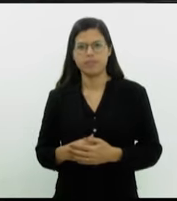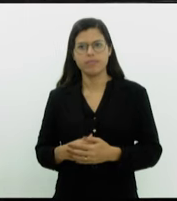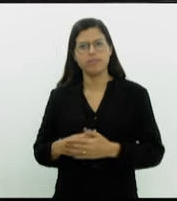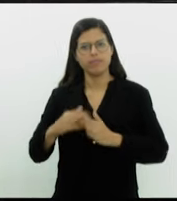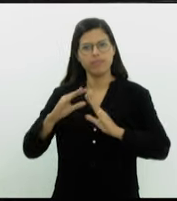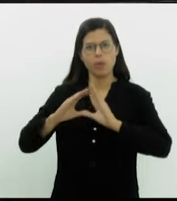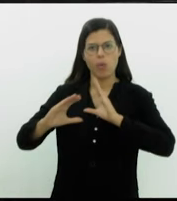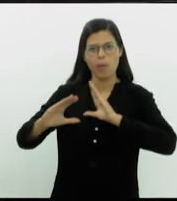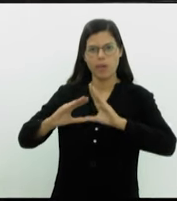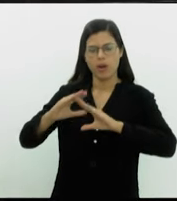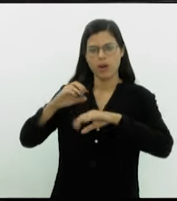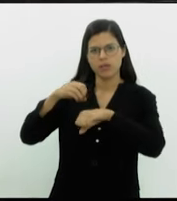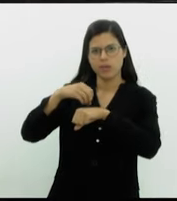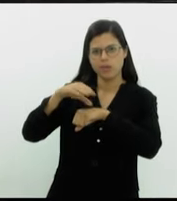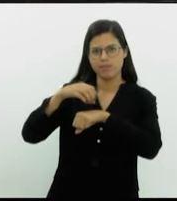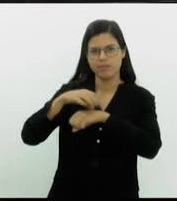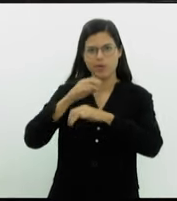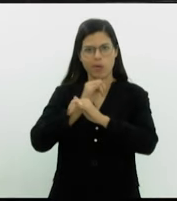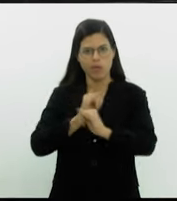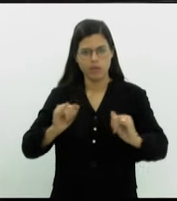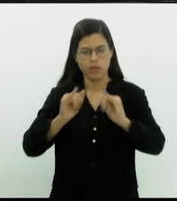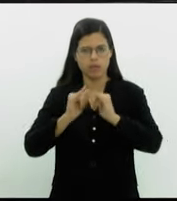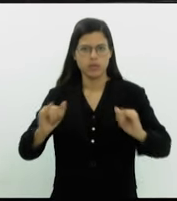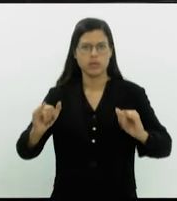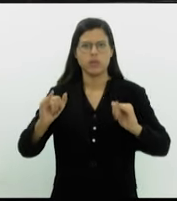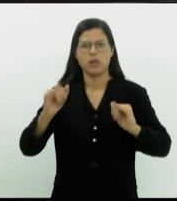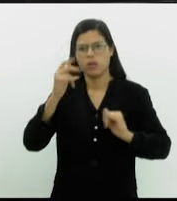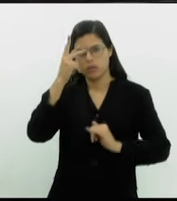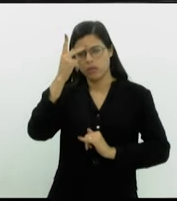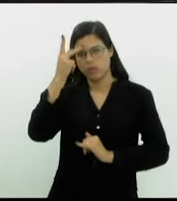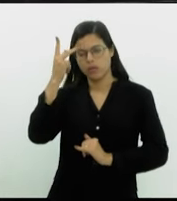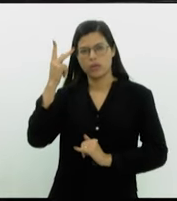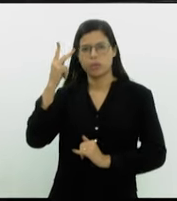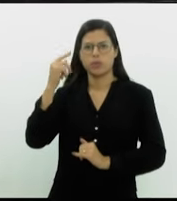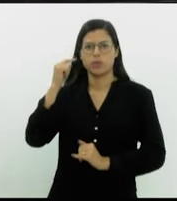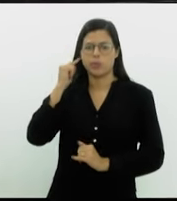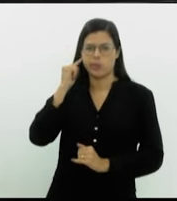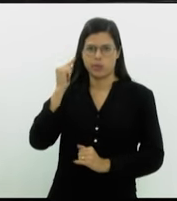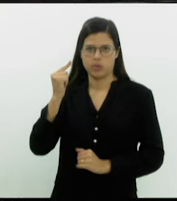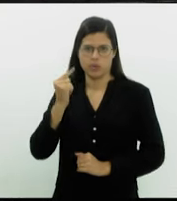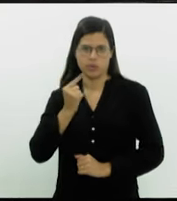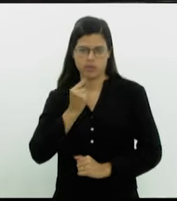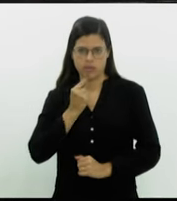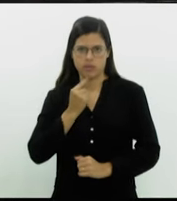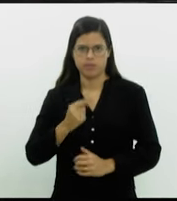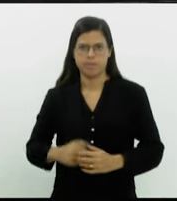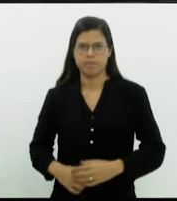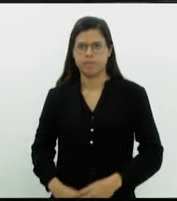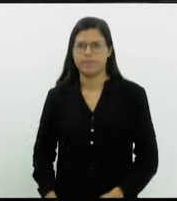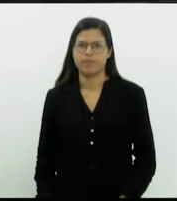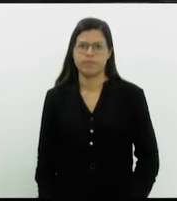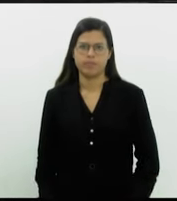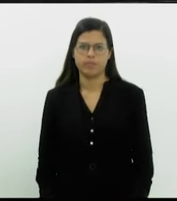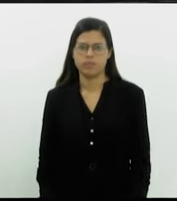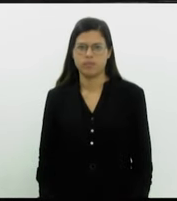nossa voz aos deficientes auditivos.